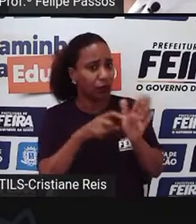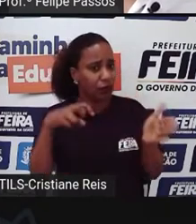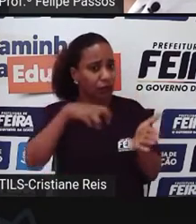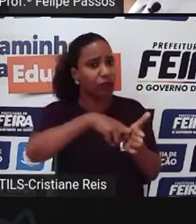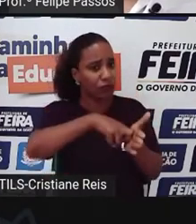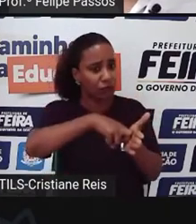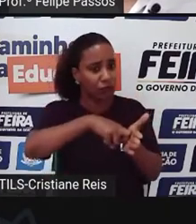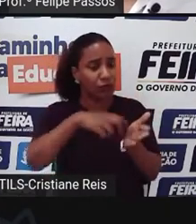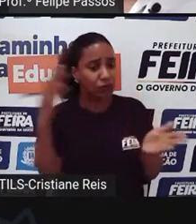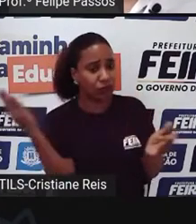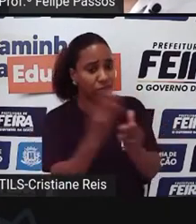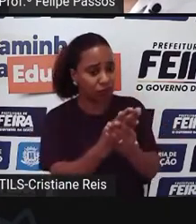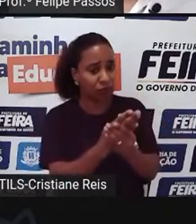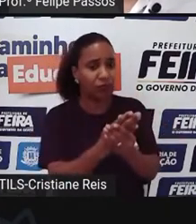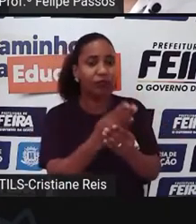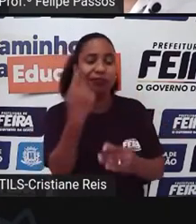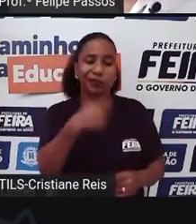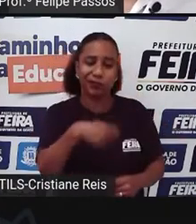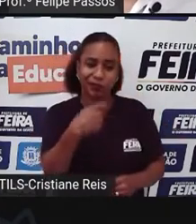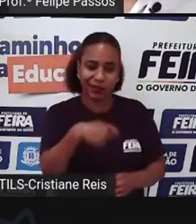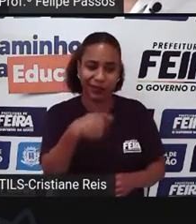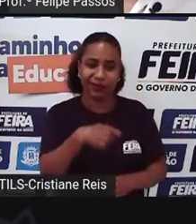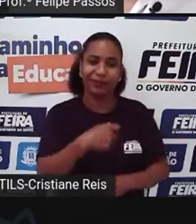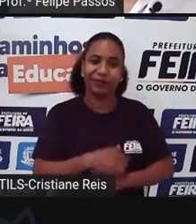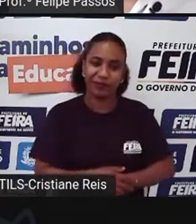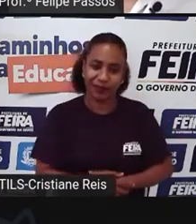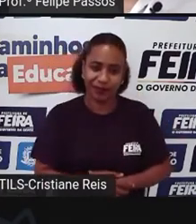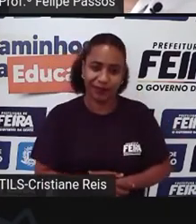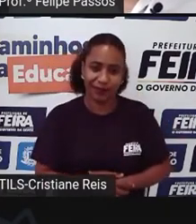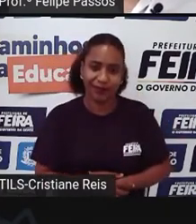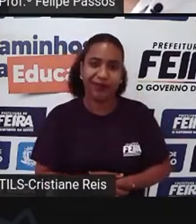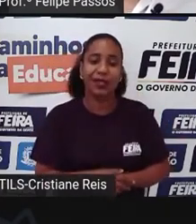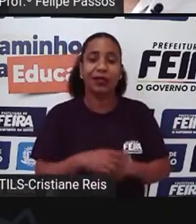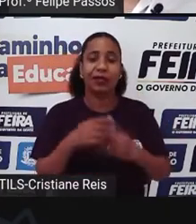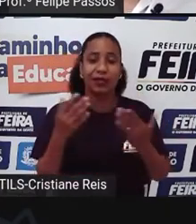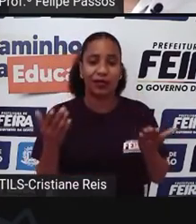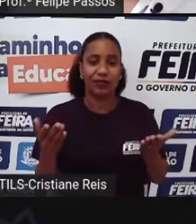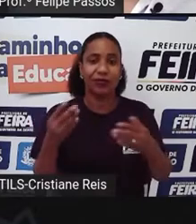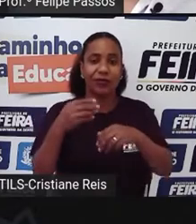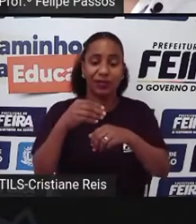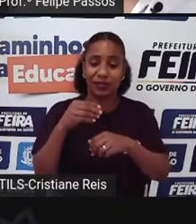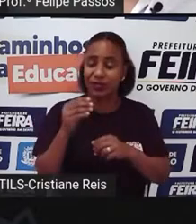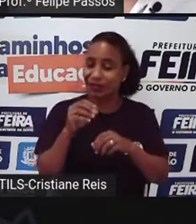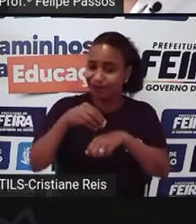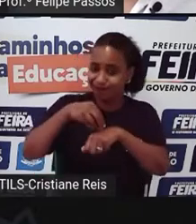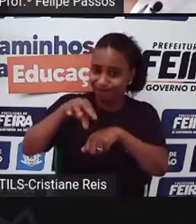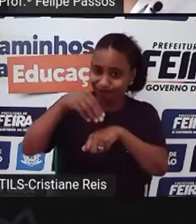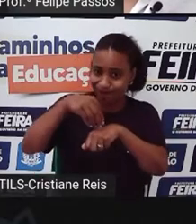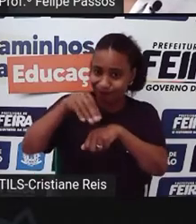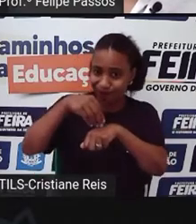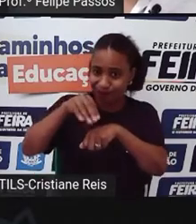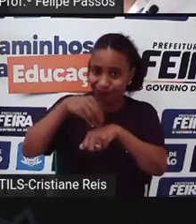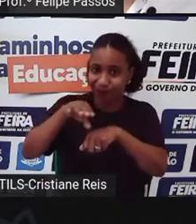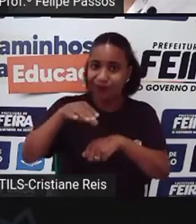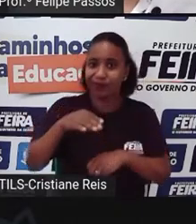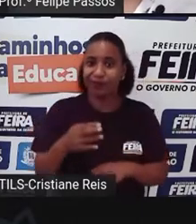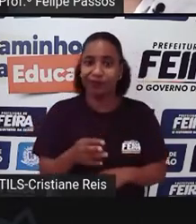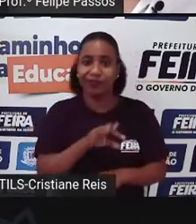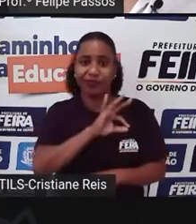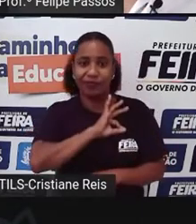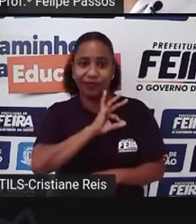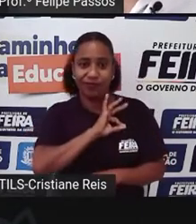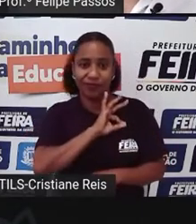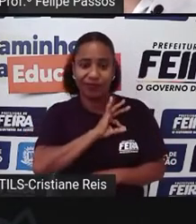Só que é um pouco difícil Ainda Convencer as autoridades Entendeu O processo de